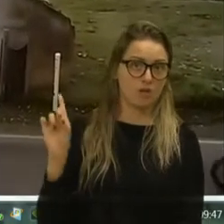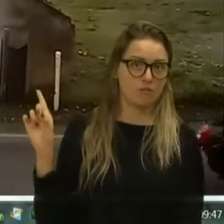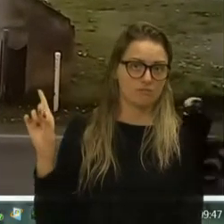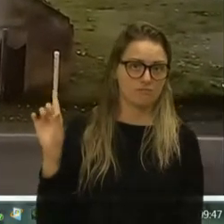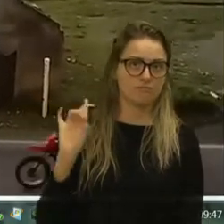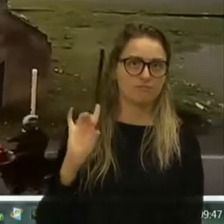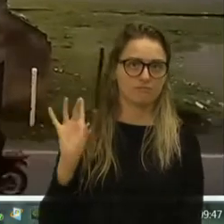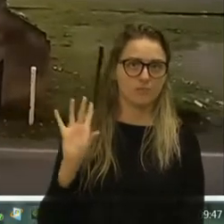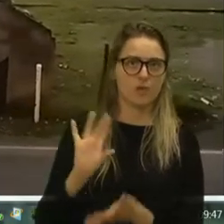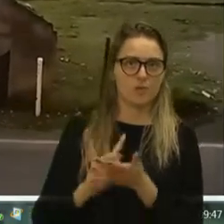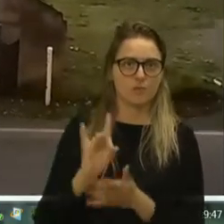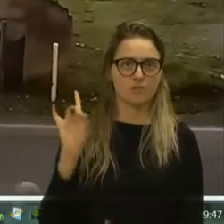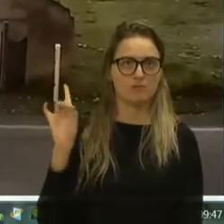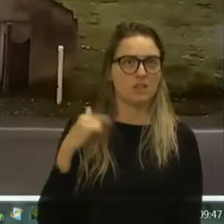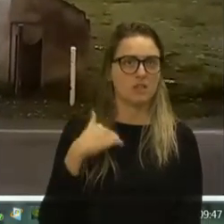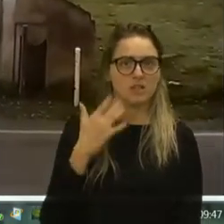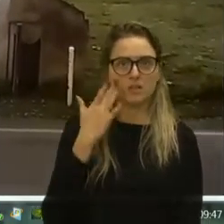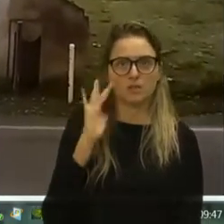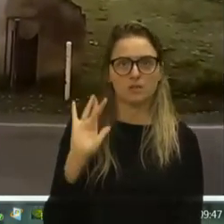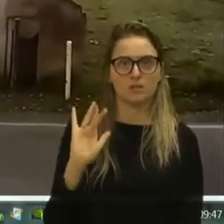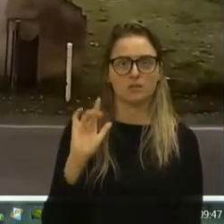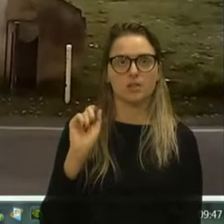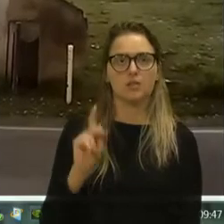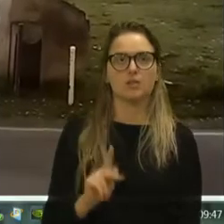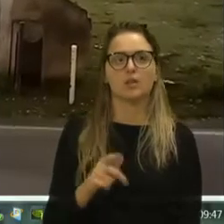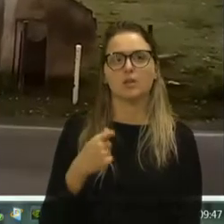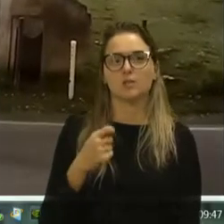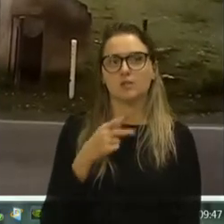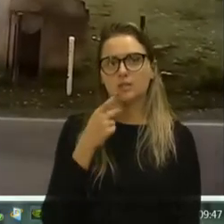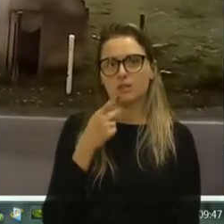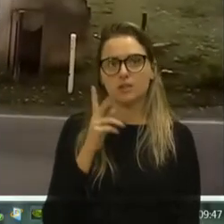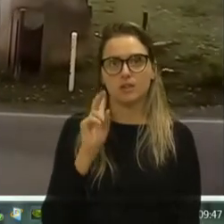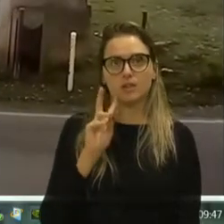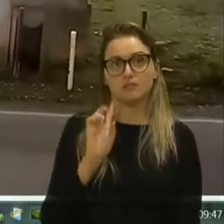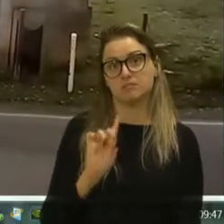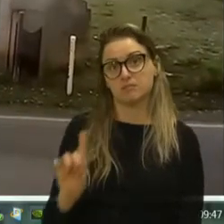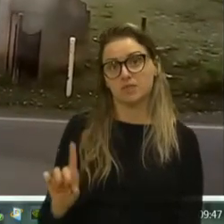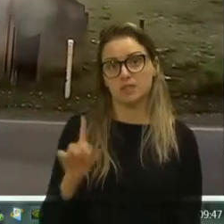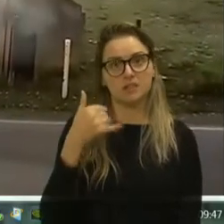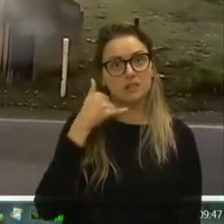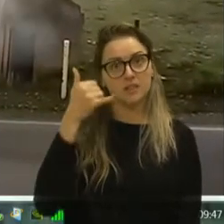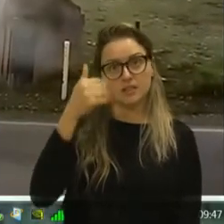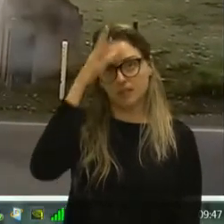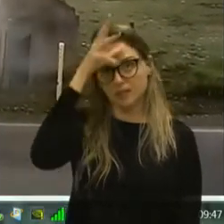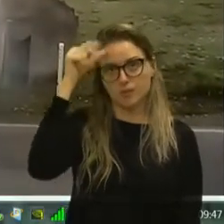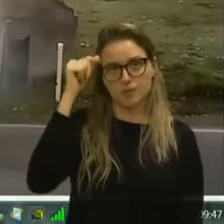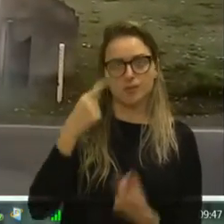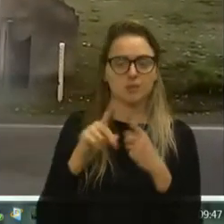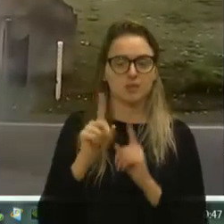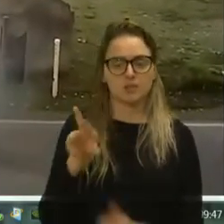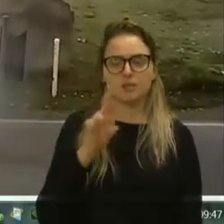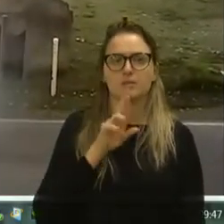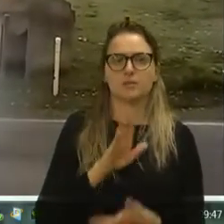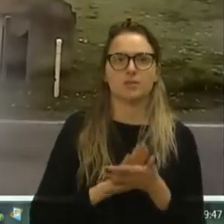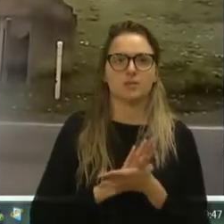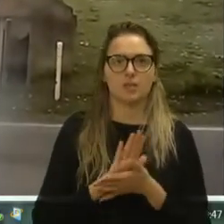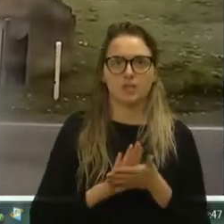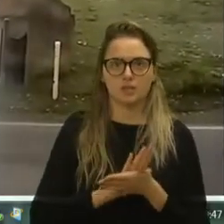registrado aí, não sei com qual setor que a gente tem que falar, a gente liga na prefeitura, mas ninguém nos dá retorno de nada.